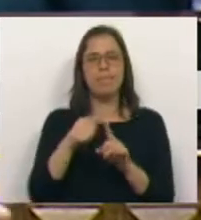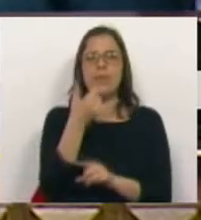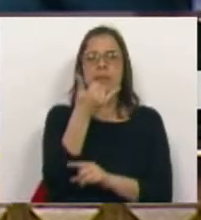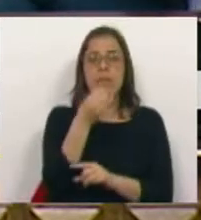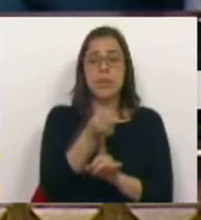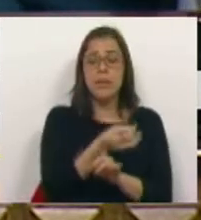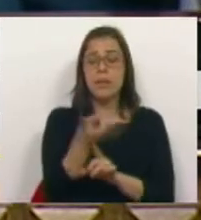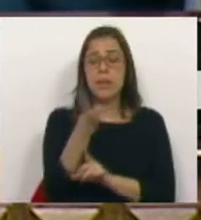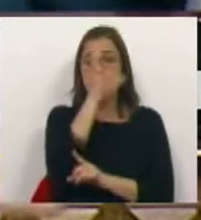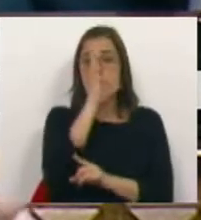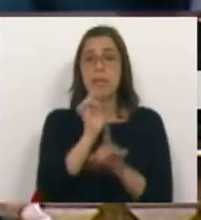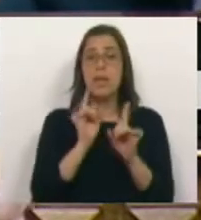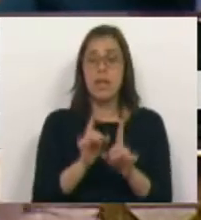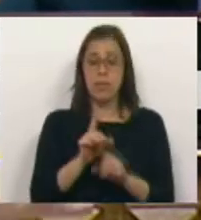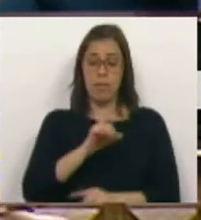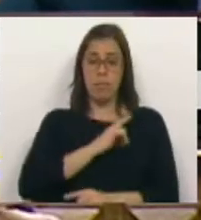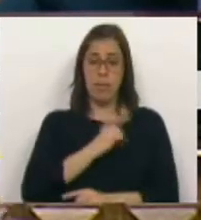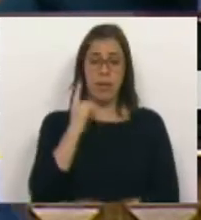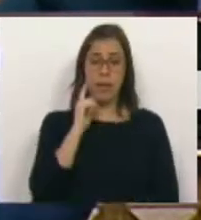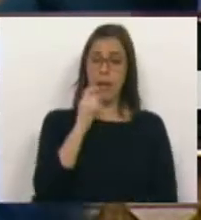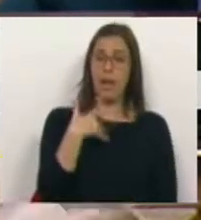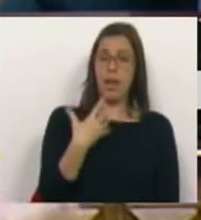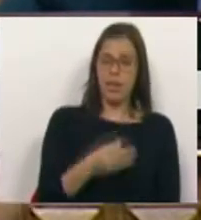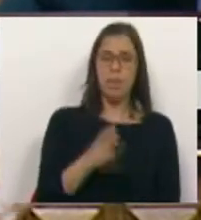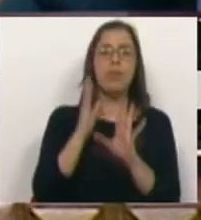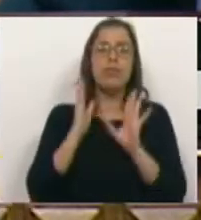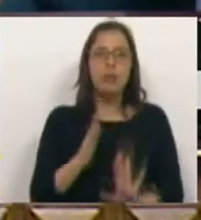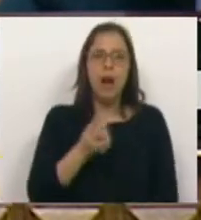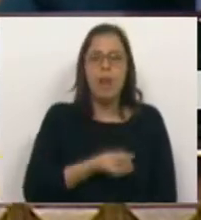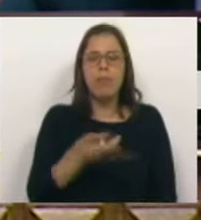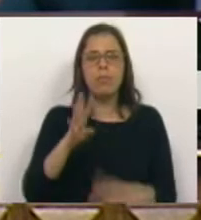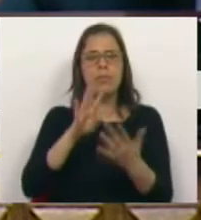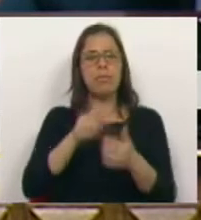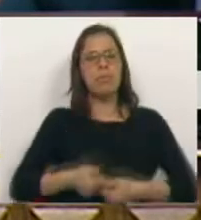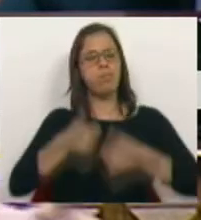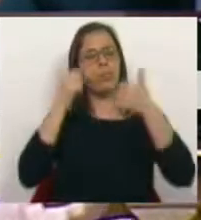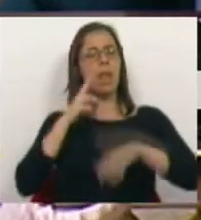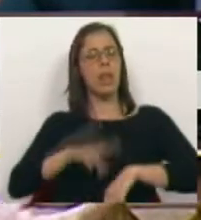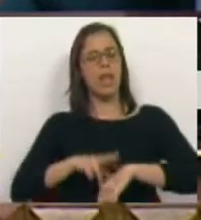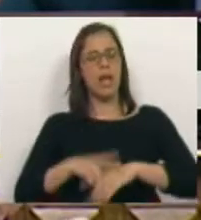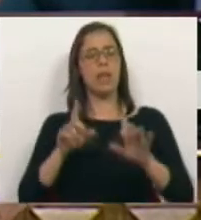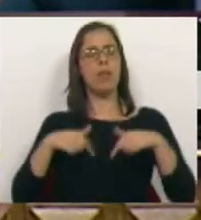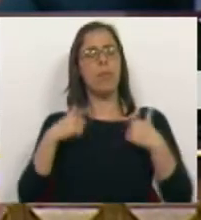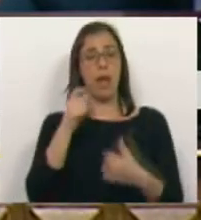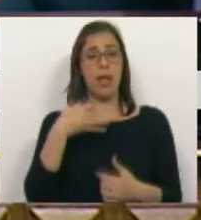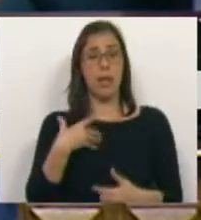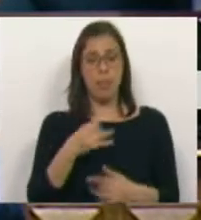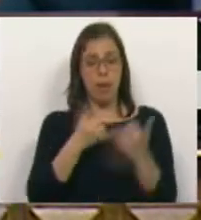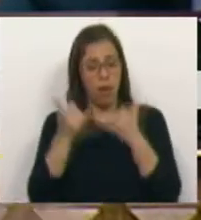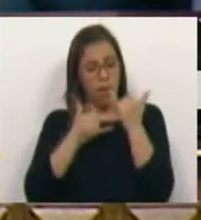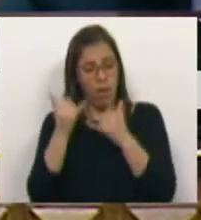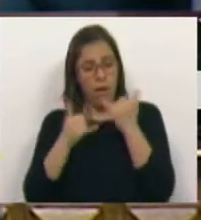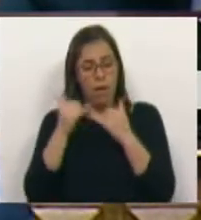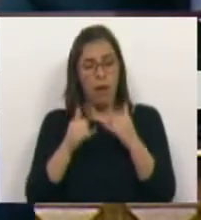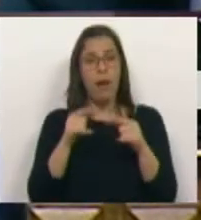20 ministros, desde que foi privatizada a EDP, já passaram pelos quadros da administração da própria EDP, e